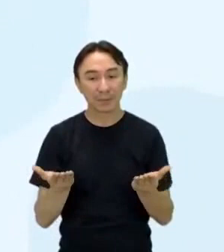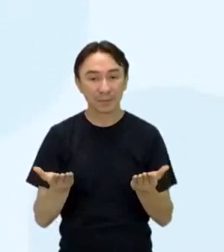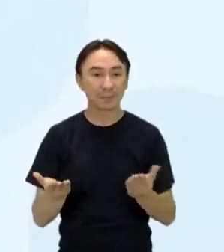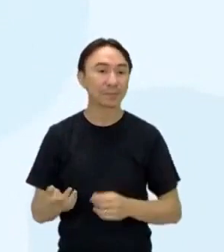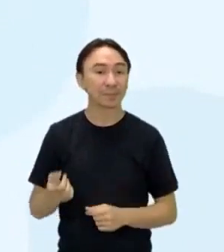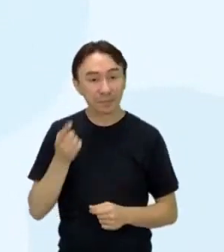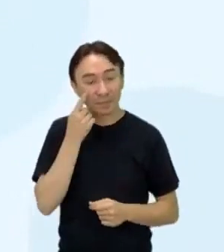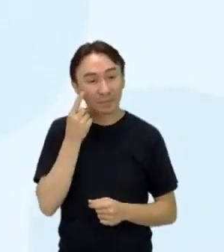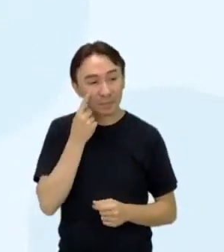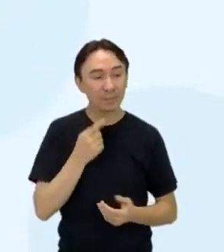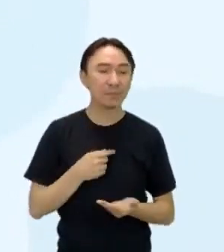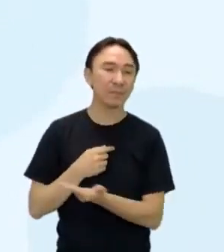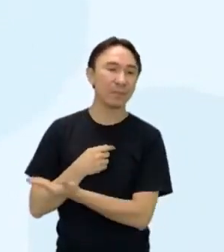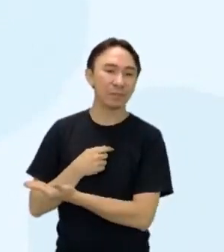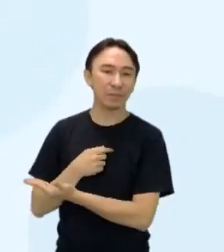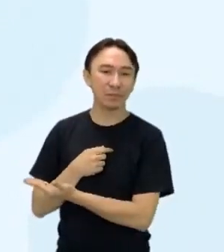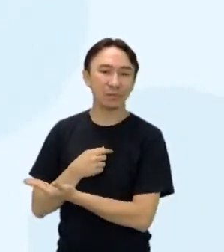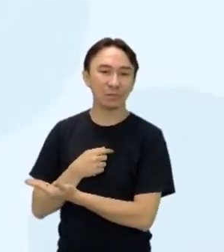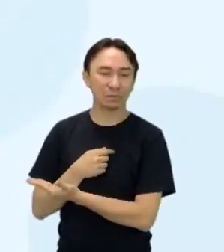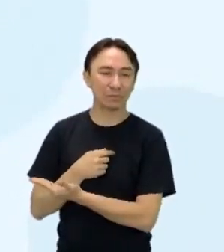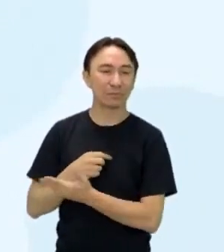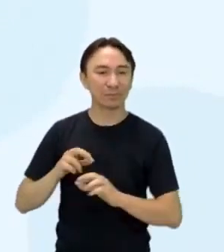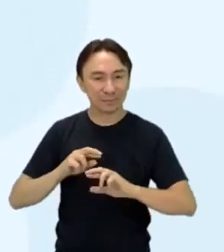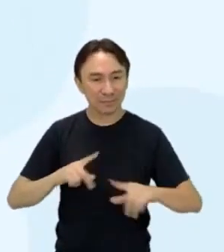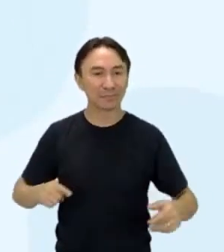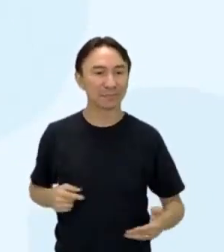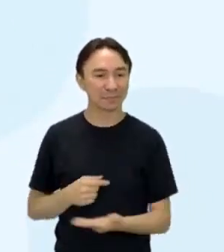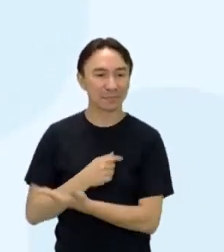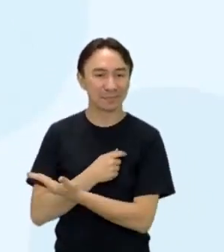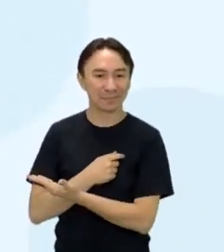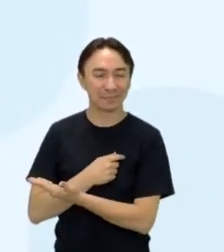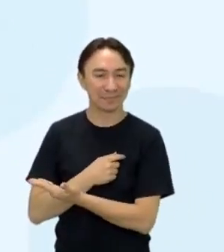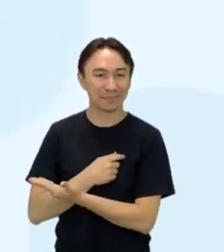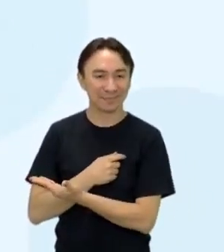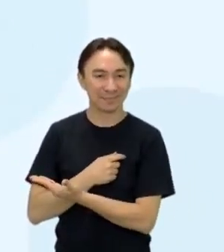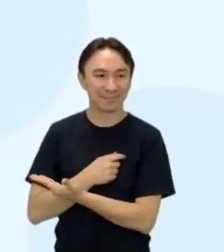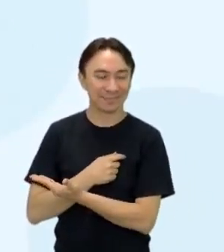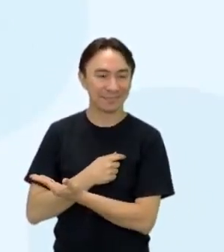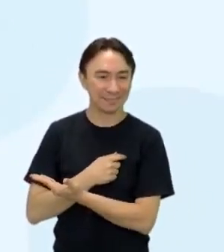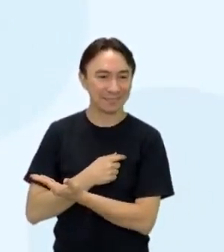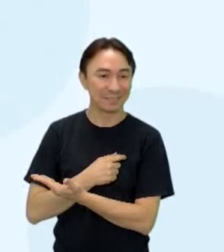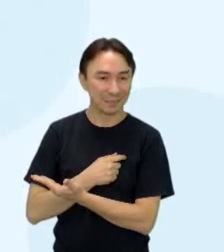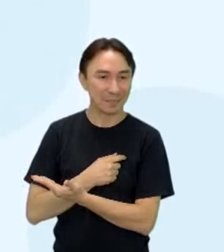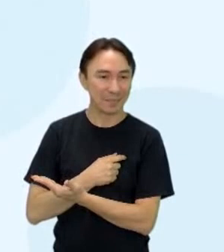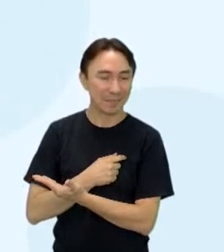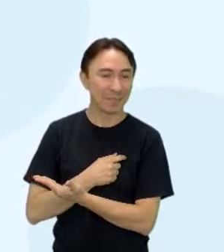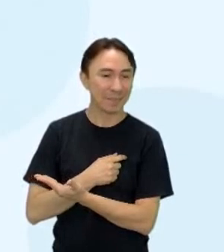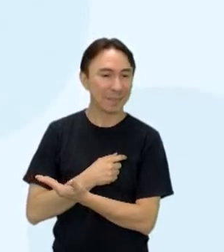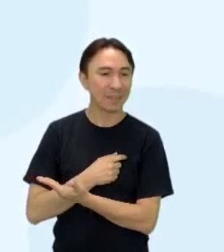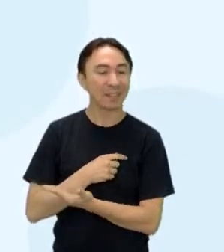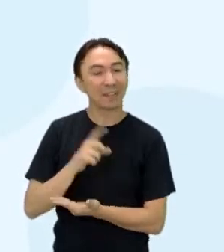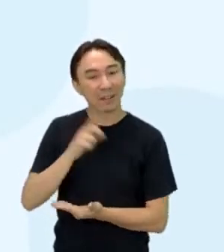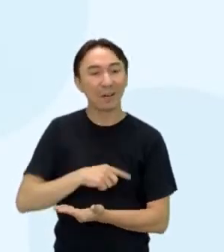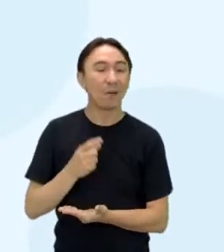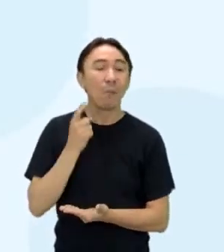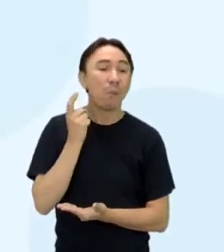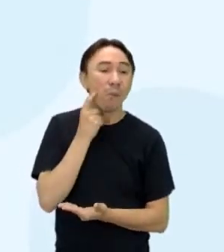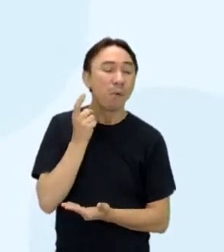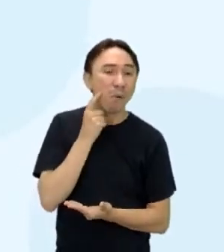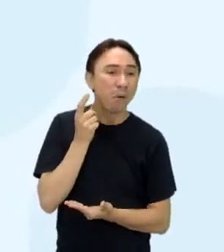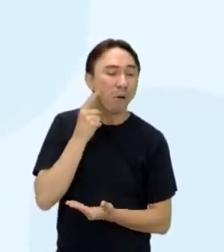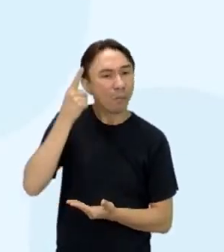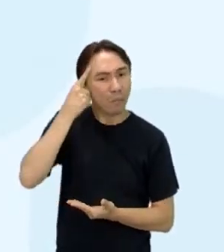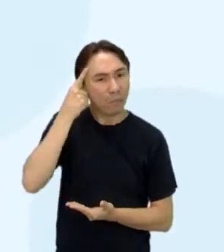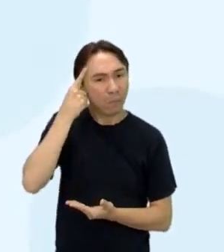nosso texto, Bala de Estalo. Vamos começar a leitura, porque a gente não tem muito tempo, né? Então, vamos lá, Bala de Estalo de Machado de Assis. 4 de julho.